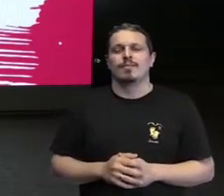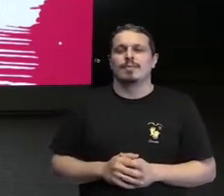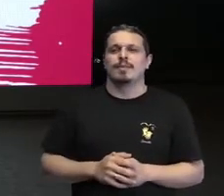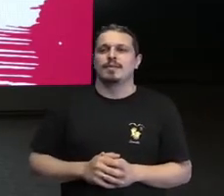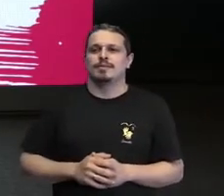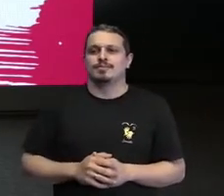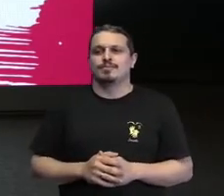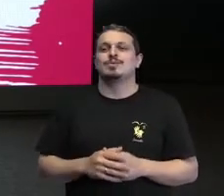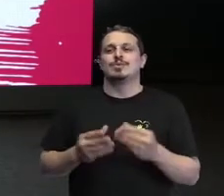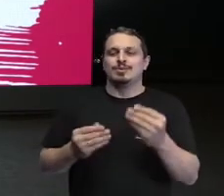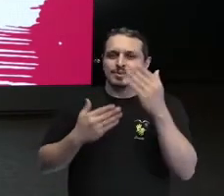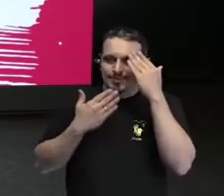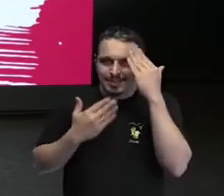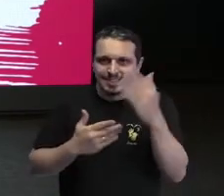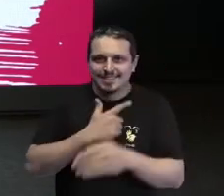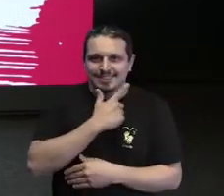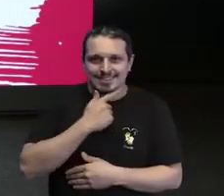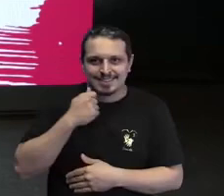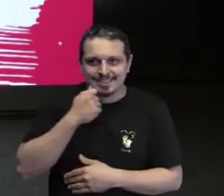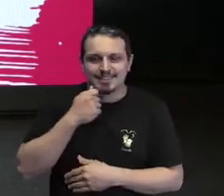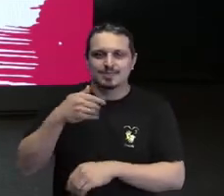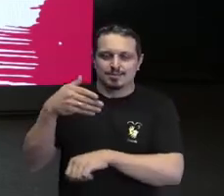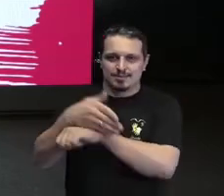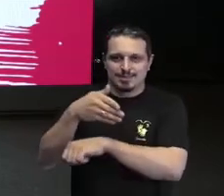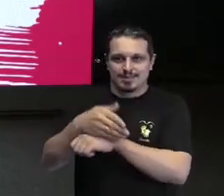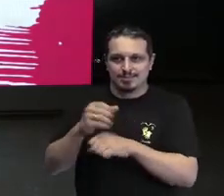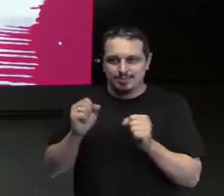Obrigada. Alex passou essa parte. Pode passar.